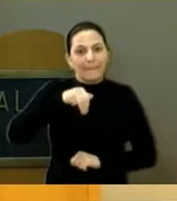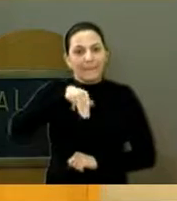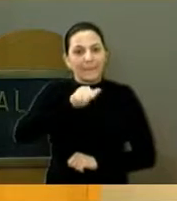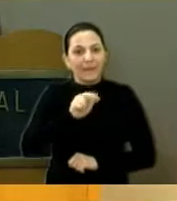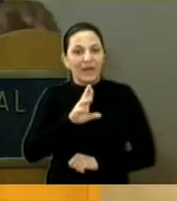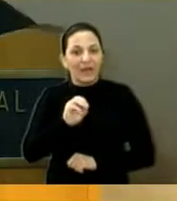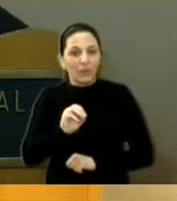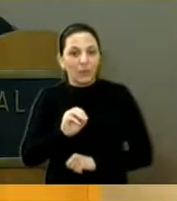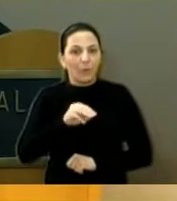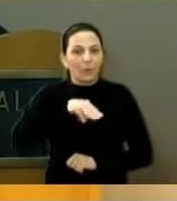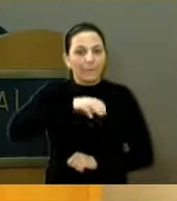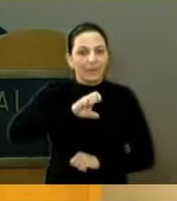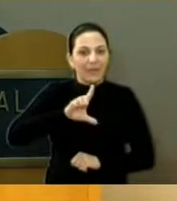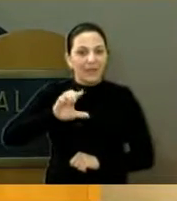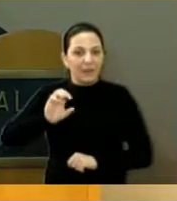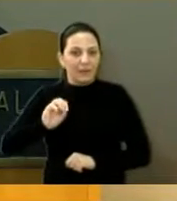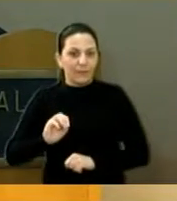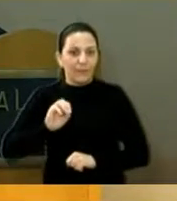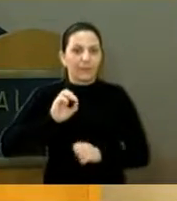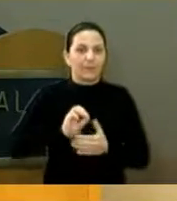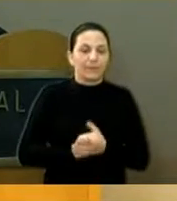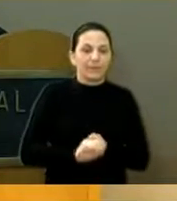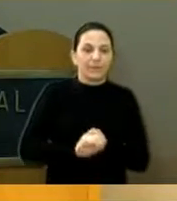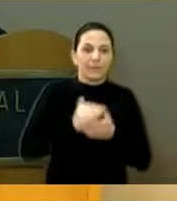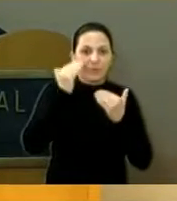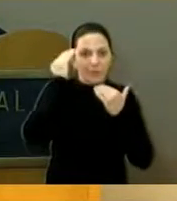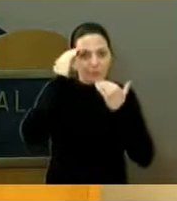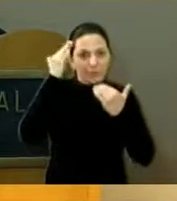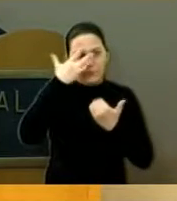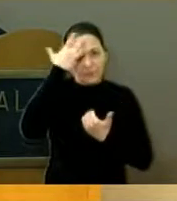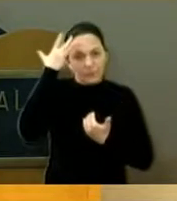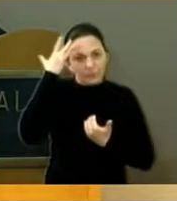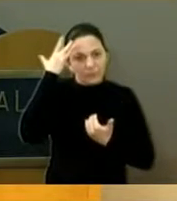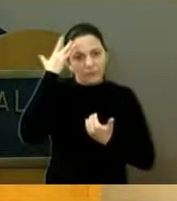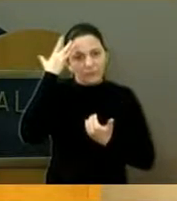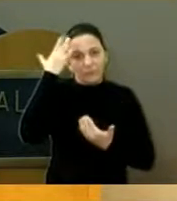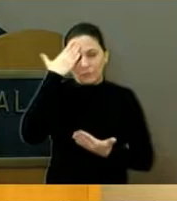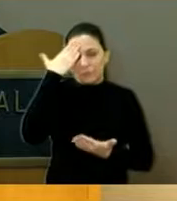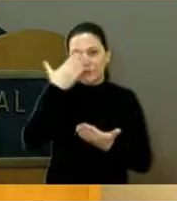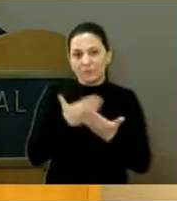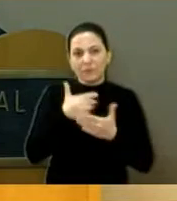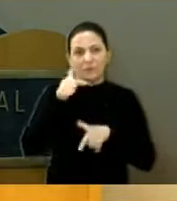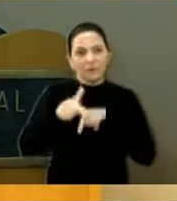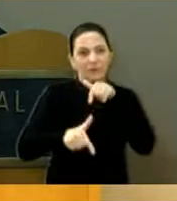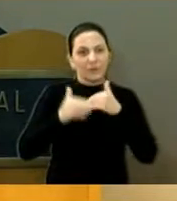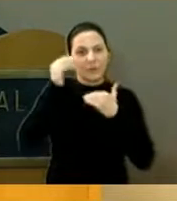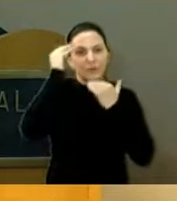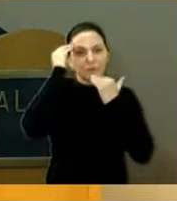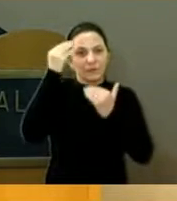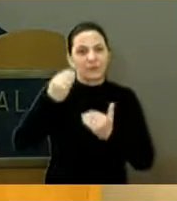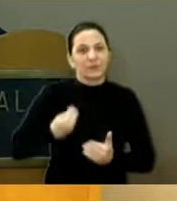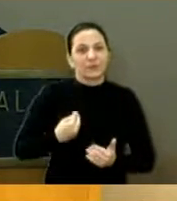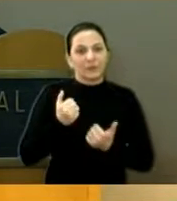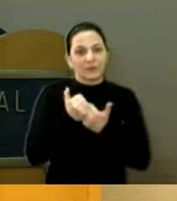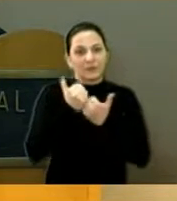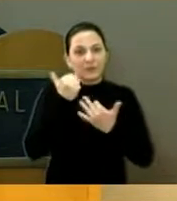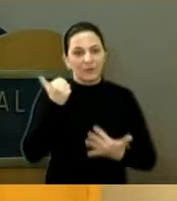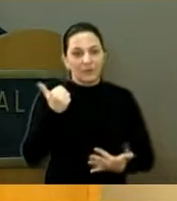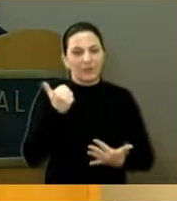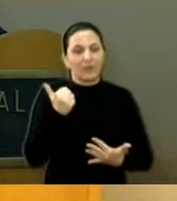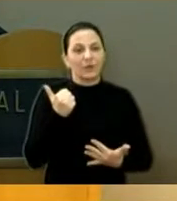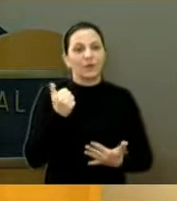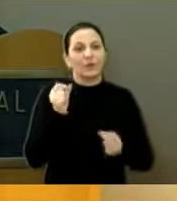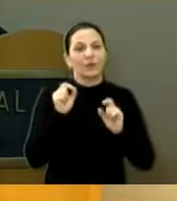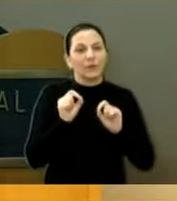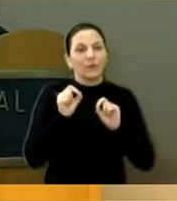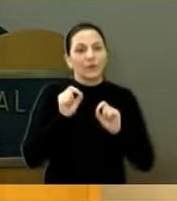aqui meu agradecimento, a todos aqueles que sempre confiam no nosso trabalho, agradecer também a presença do meu assessor, Azaelde, a semana